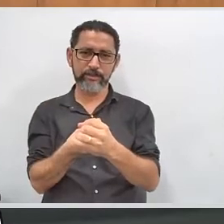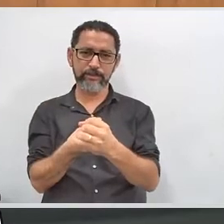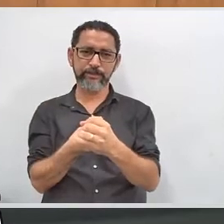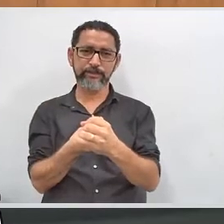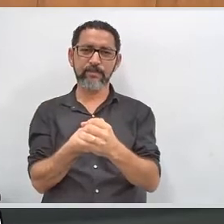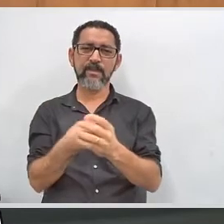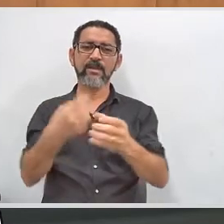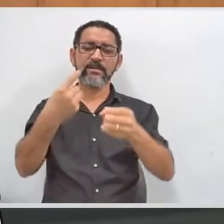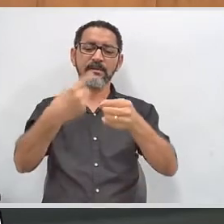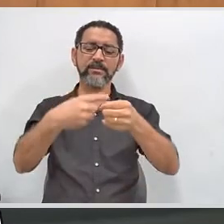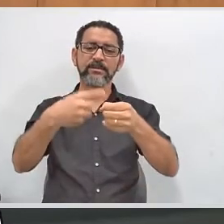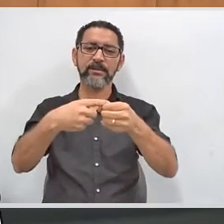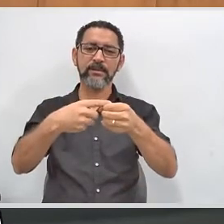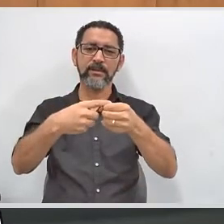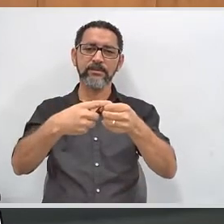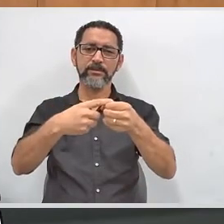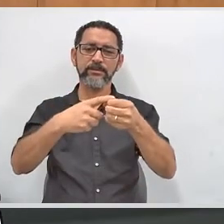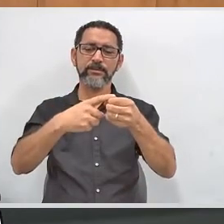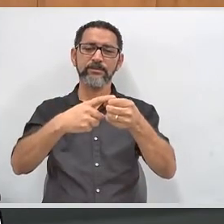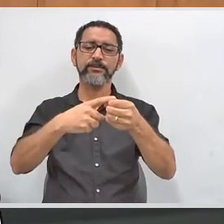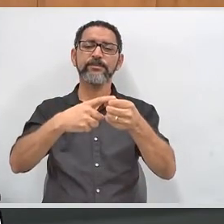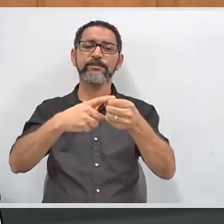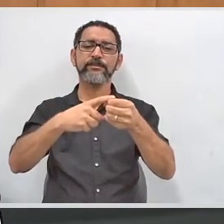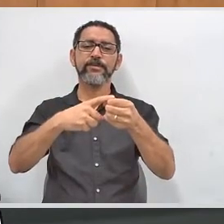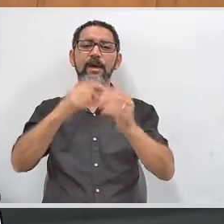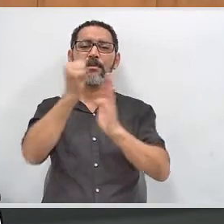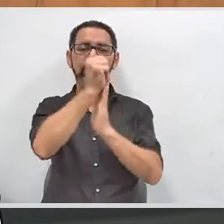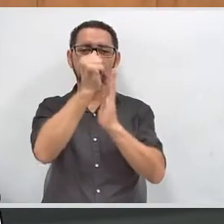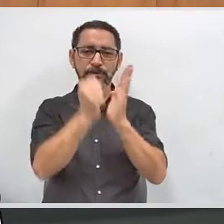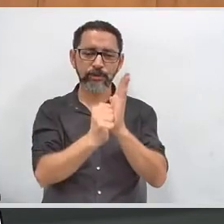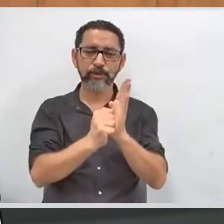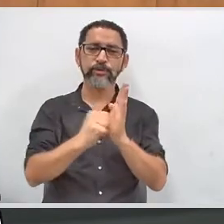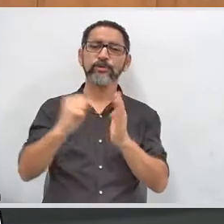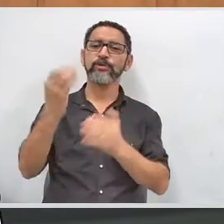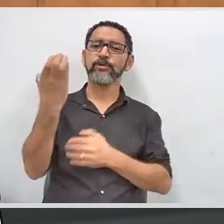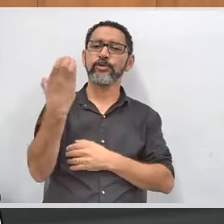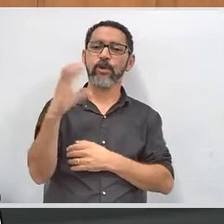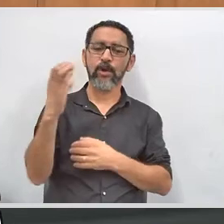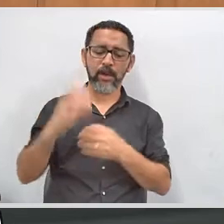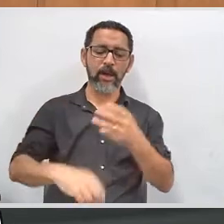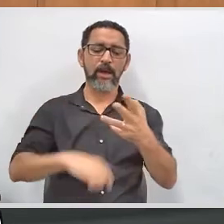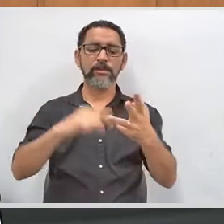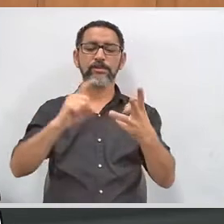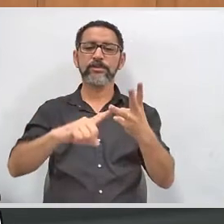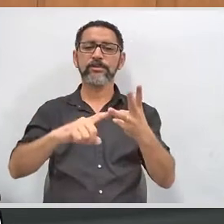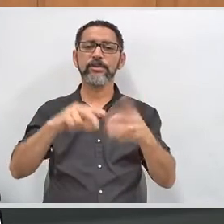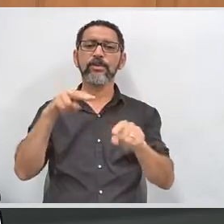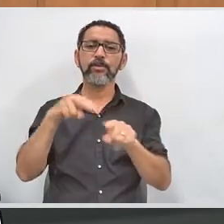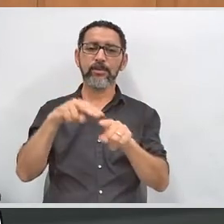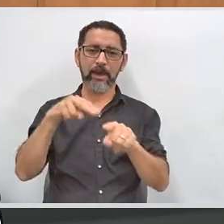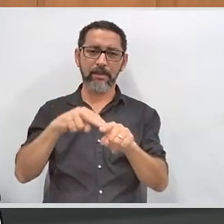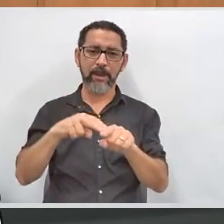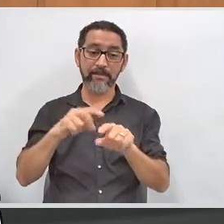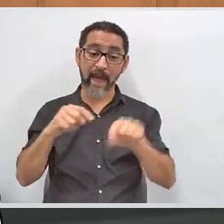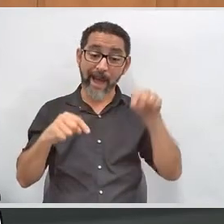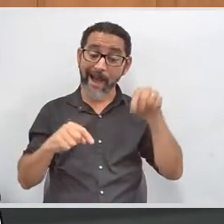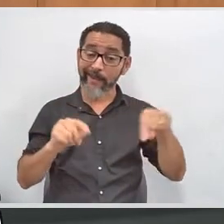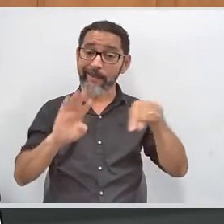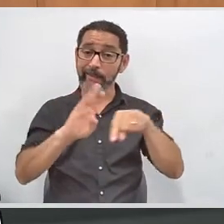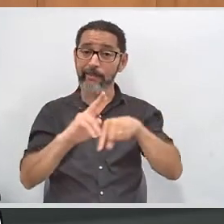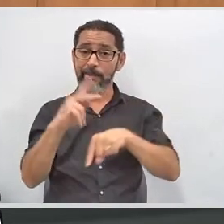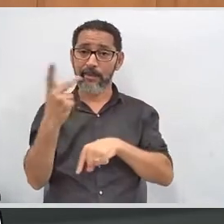gente realizou esse evento em Betim, Contagem, Uberaba, e aqui em Belo Horizonte a gente teve a participação da APAI.